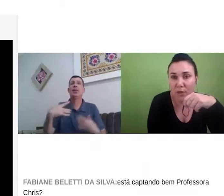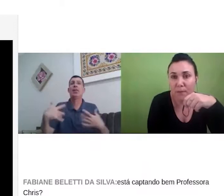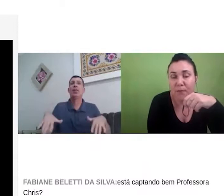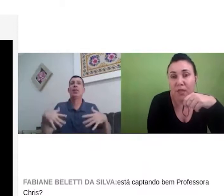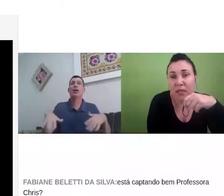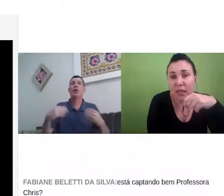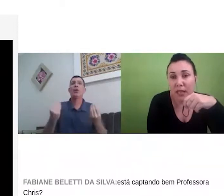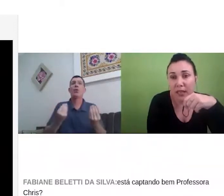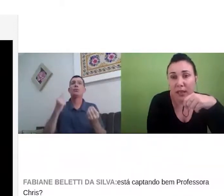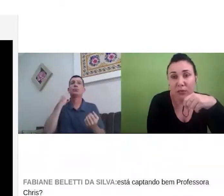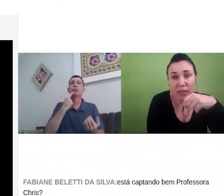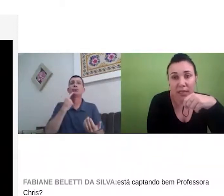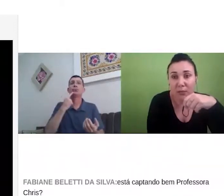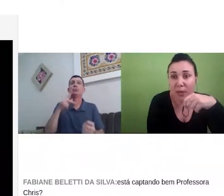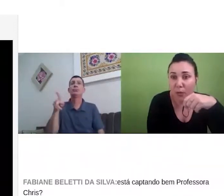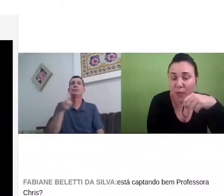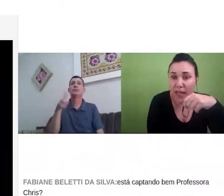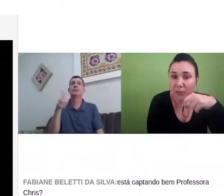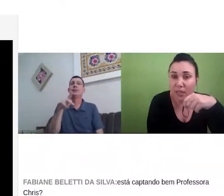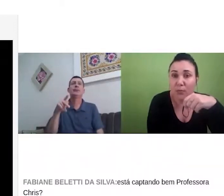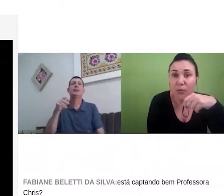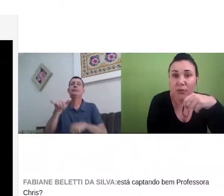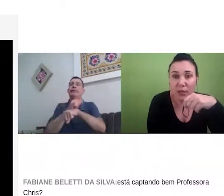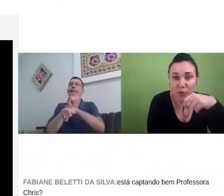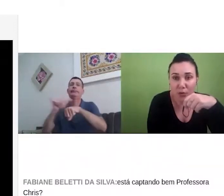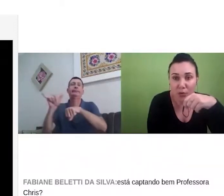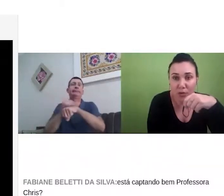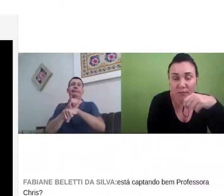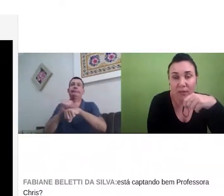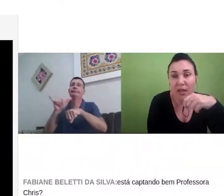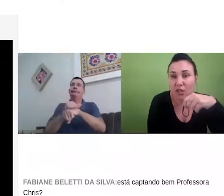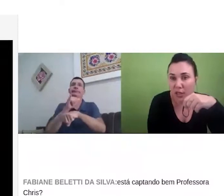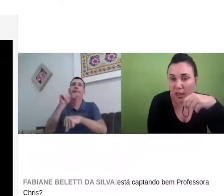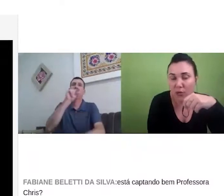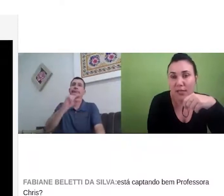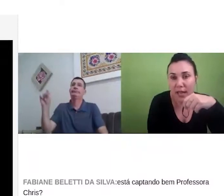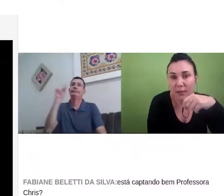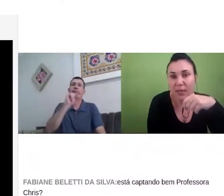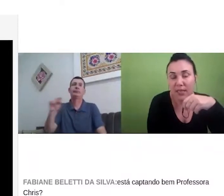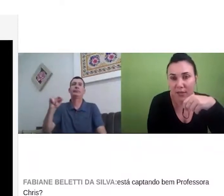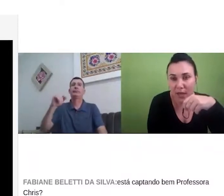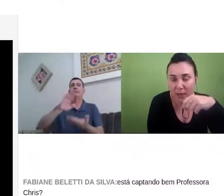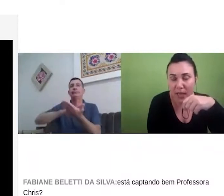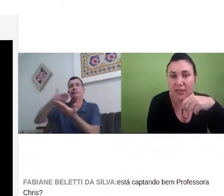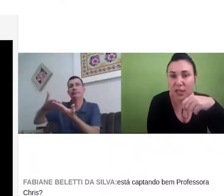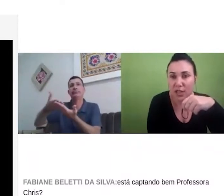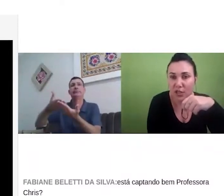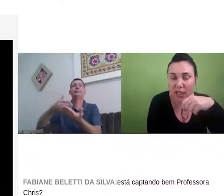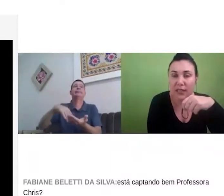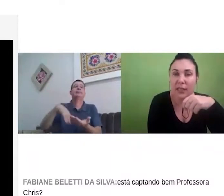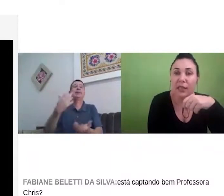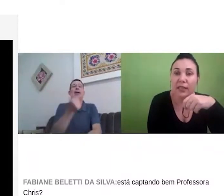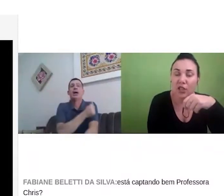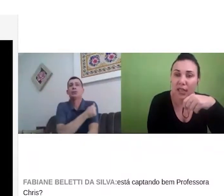remotamente, então, está sendo bem complicado, mas e para os alunos surdos? A gente tem que utilizar também dessas ferramentas de